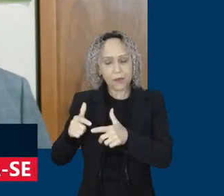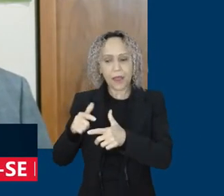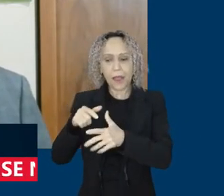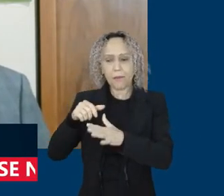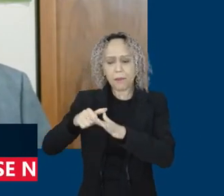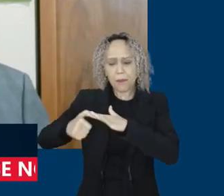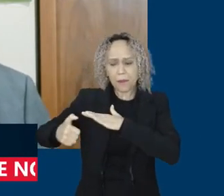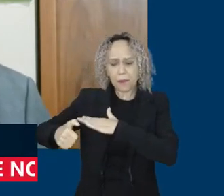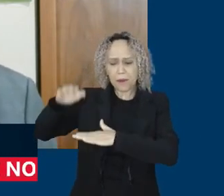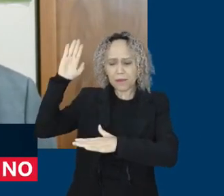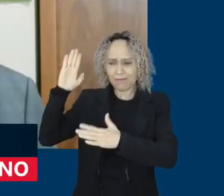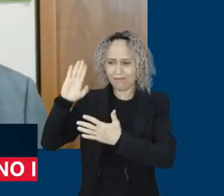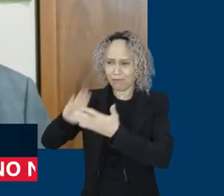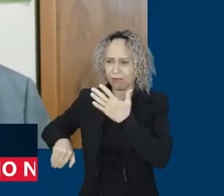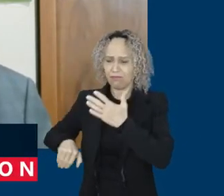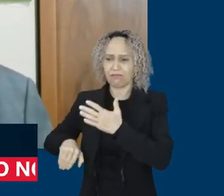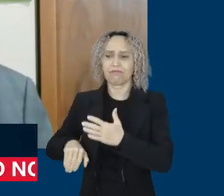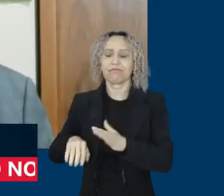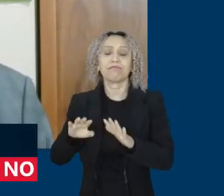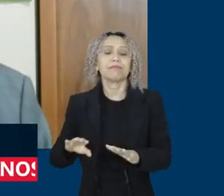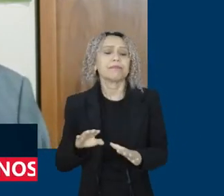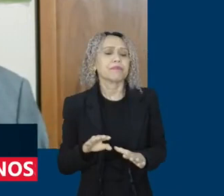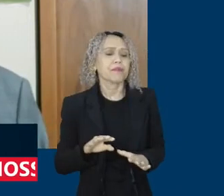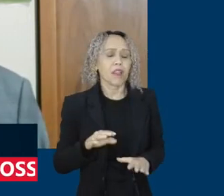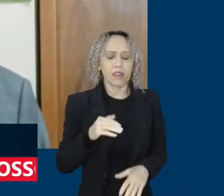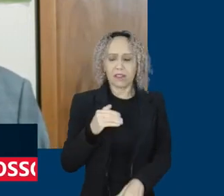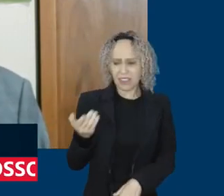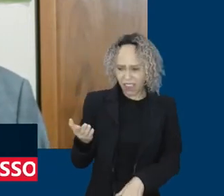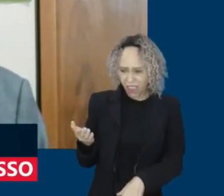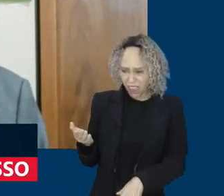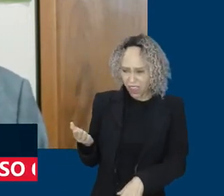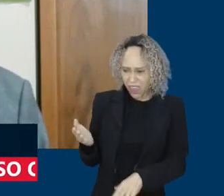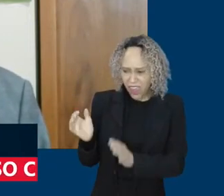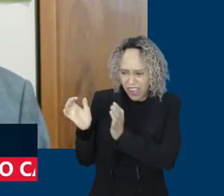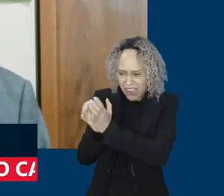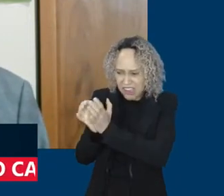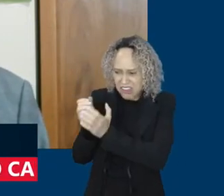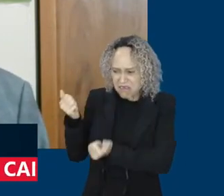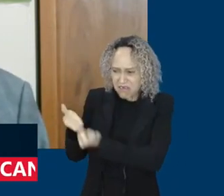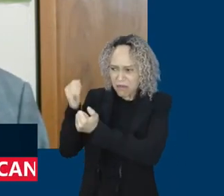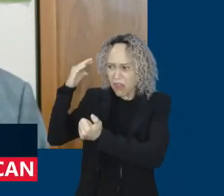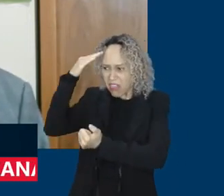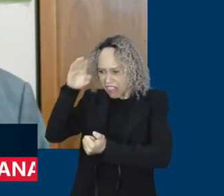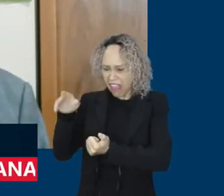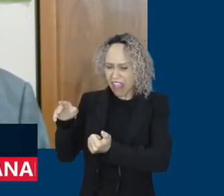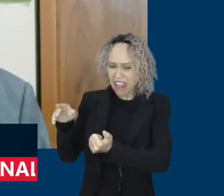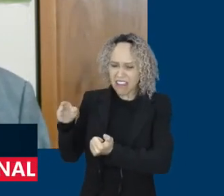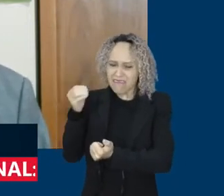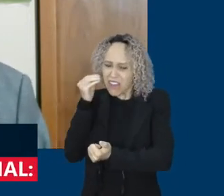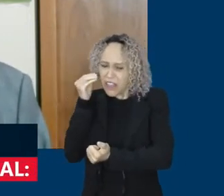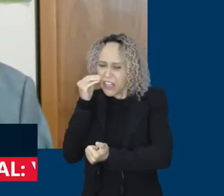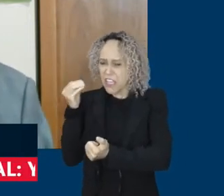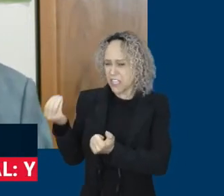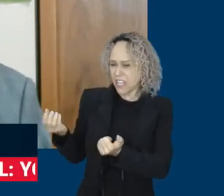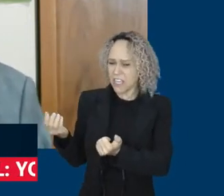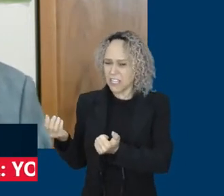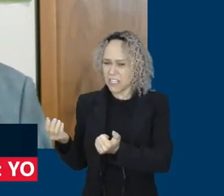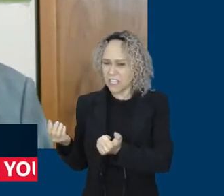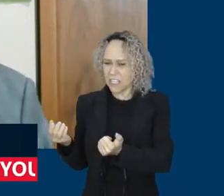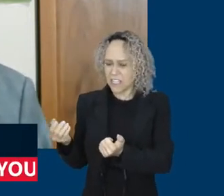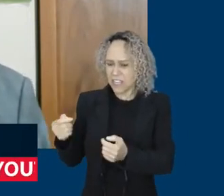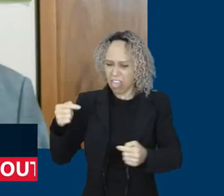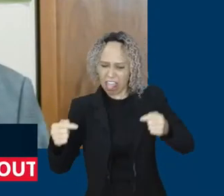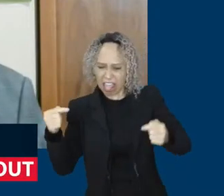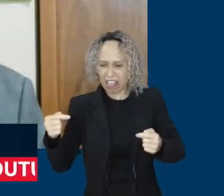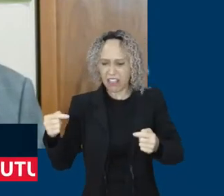tentando dizer que quem buscou dar o golpe naquela época foi o Bolsonaro. Os bolsonaristas e o Bolsonaro foi o autor